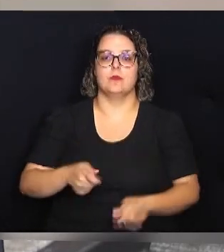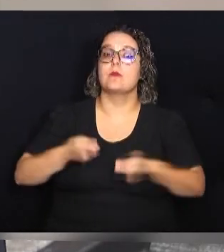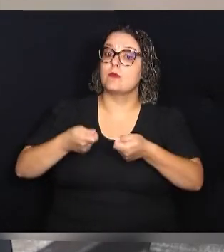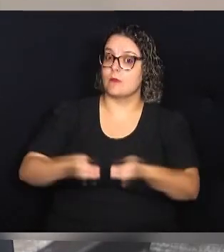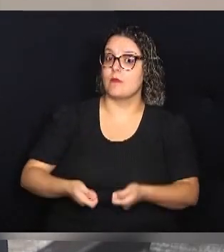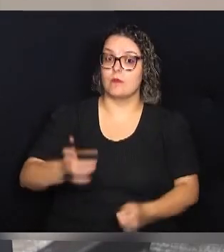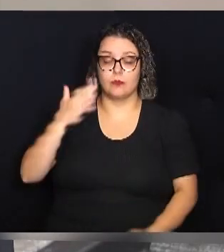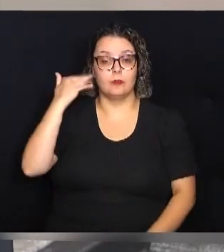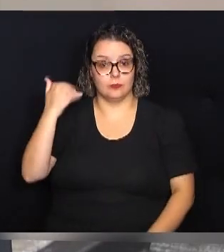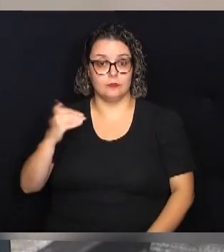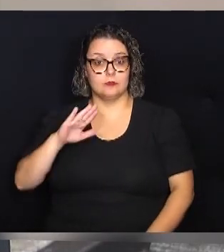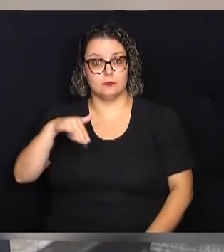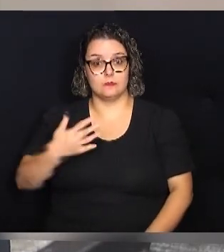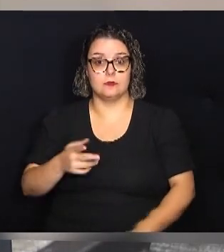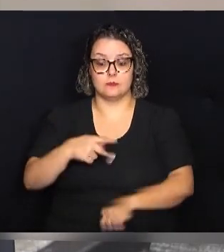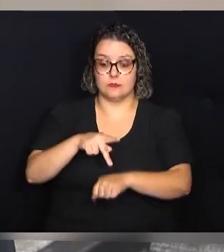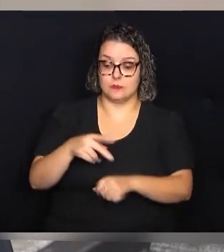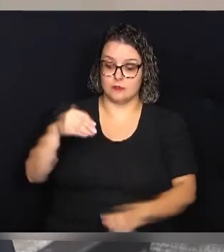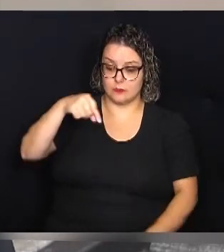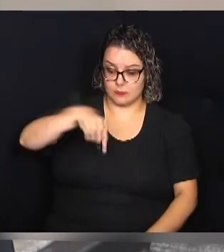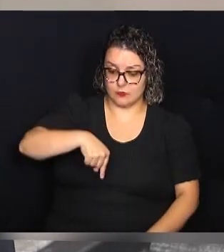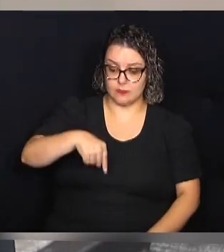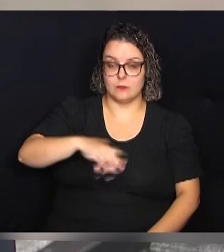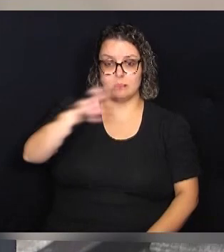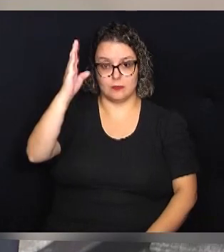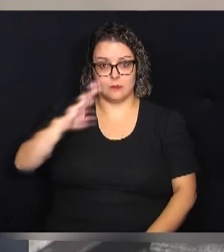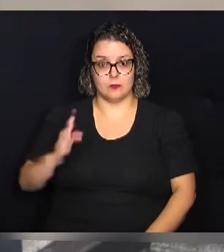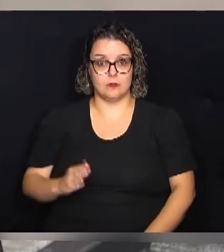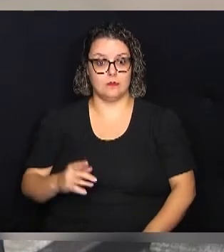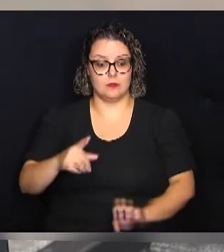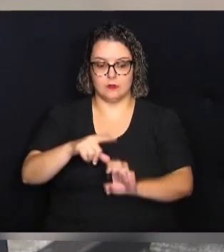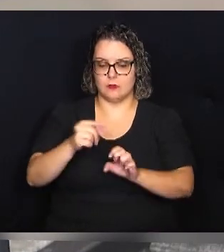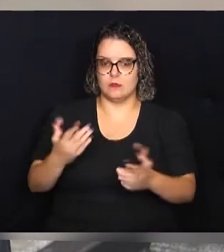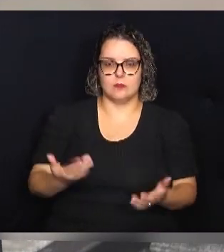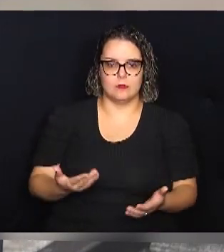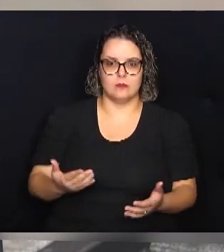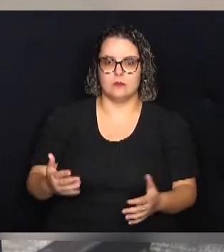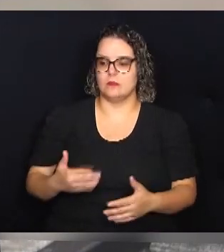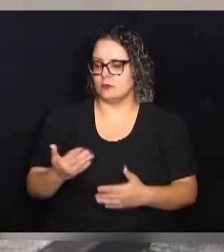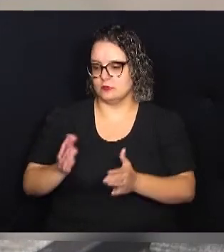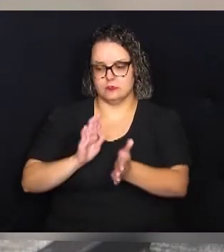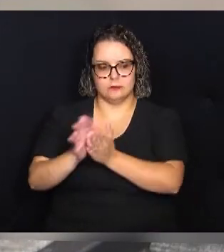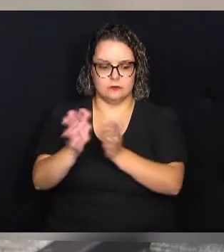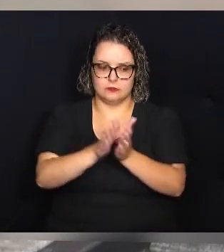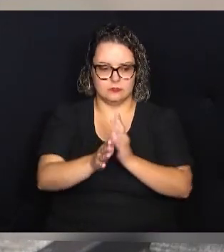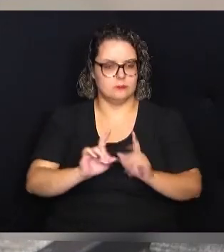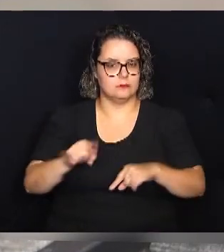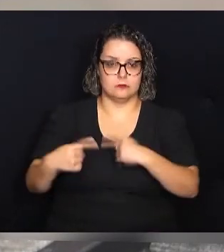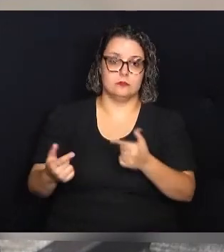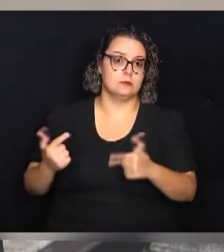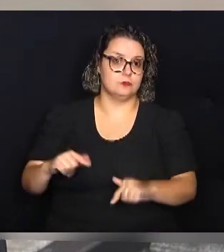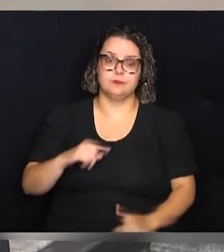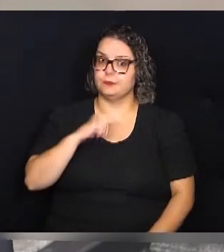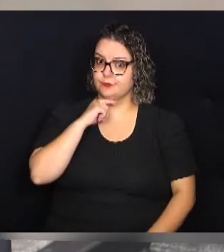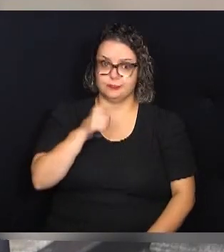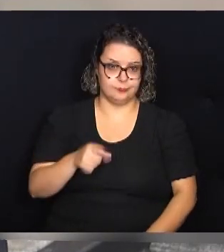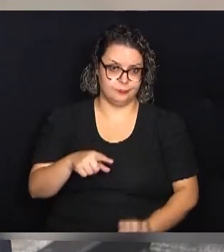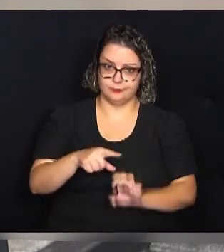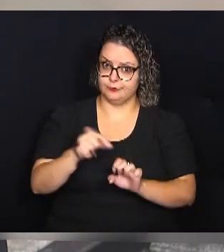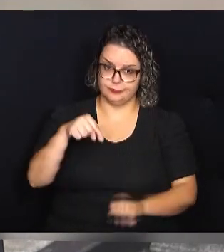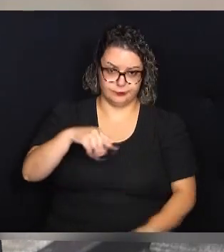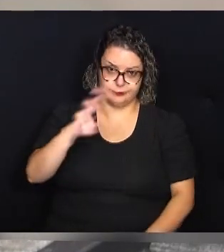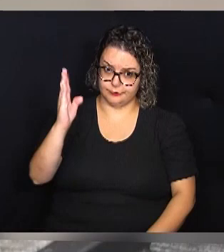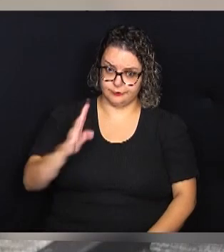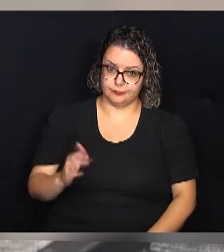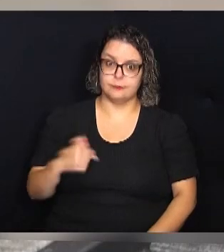para o Brasil para empreender e gerar negócio, eles afugentam para outros lugares, porque aqui ninguém quer empreender no Brasil. Esse é o